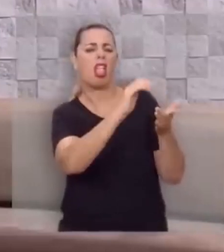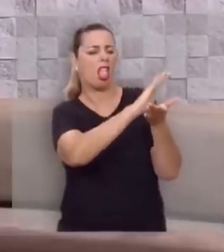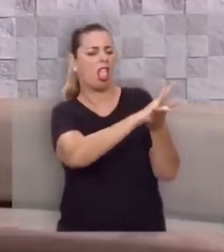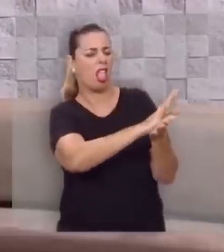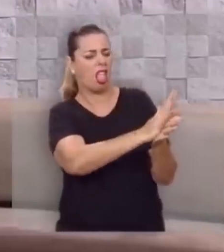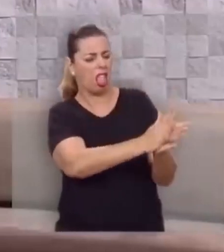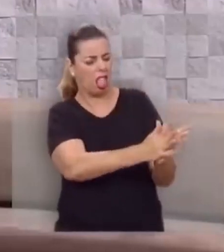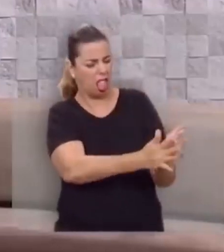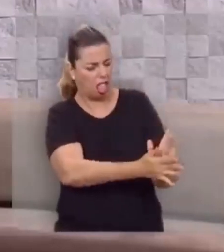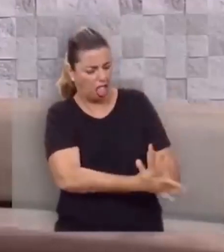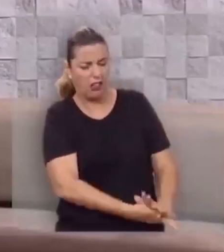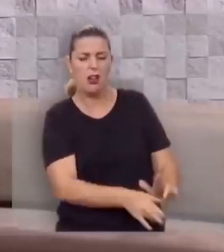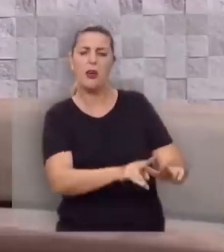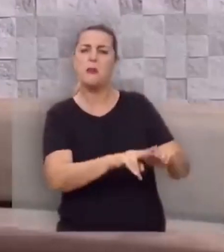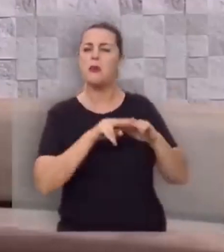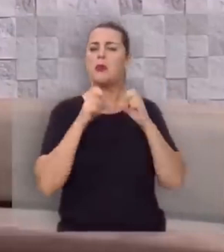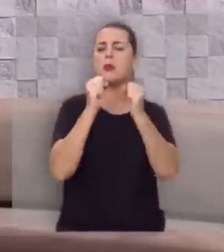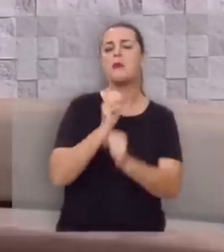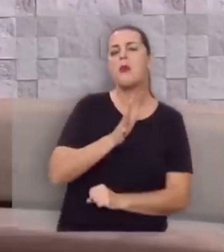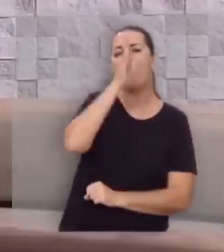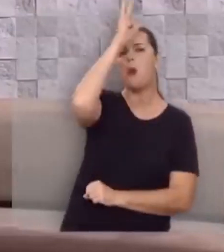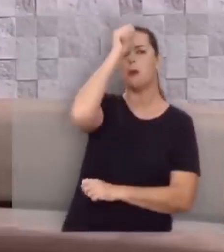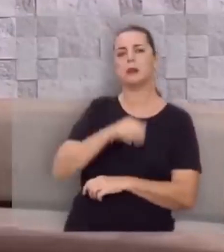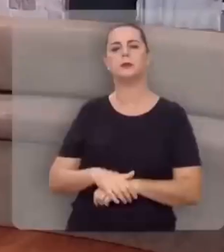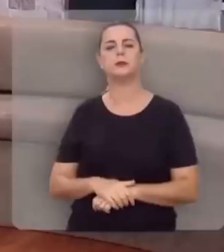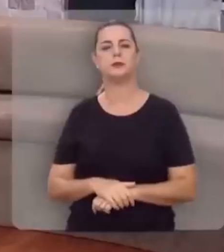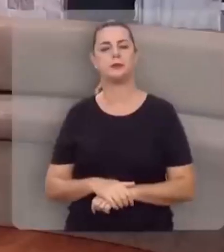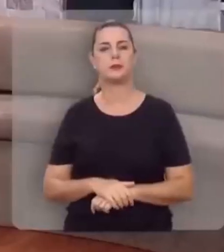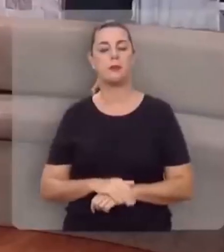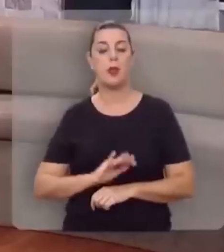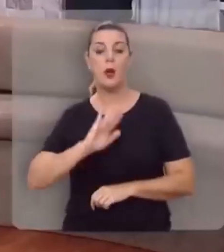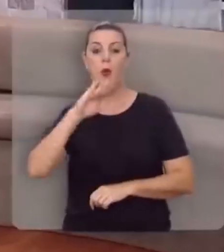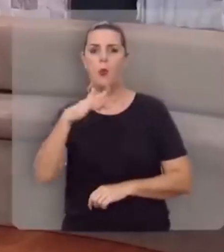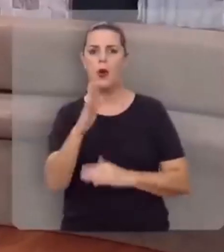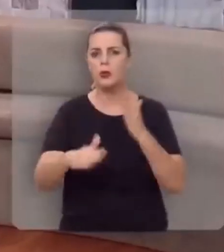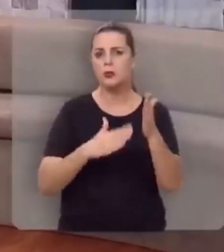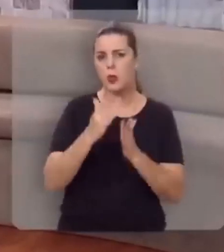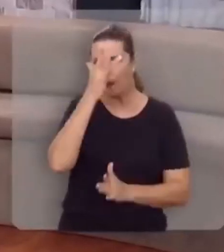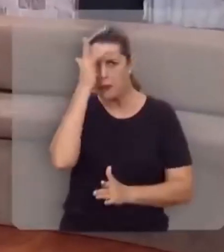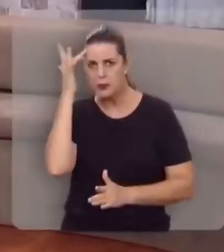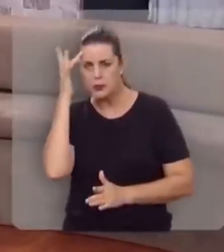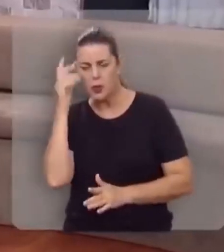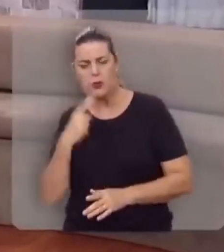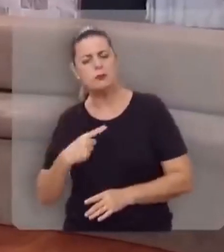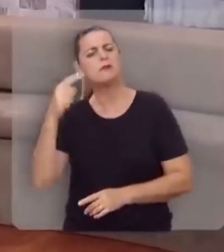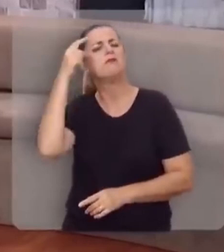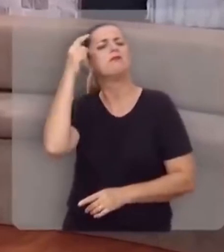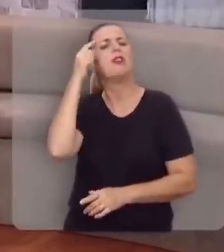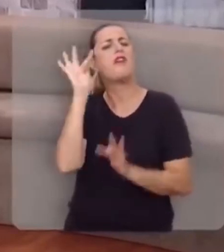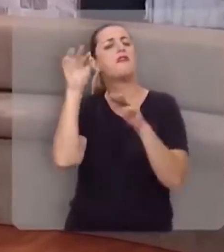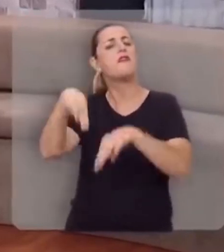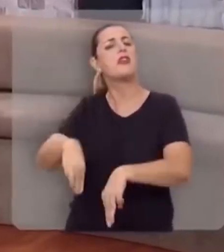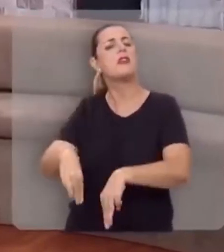esmagada e massacrada pelo poder de Roma. Quando todos, entretanto, imaginavam que